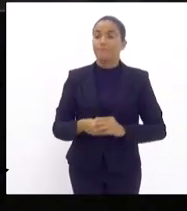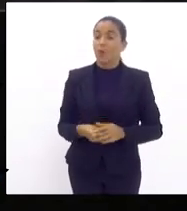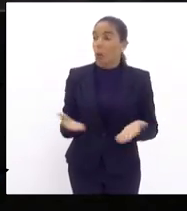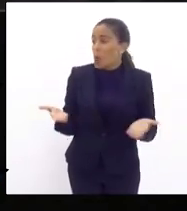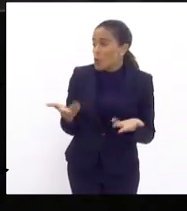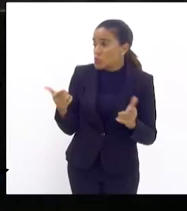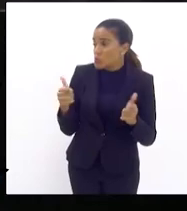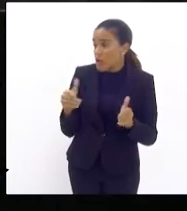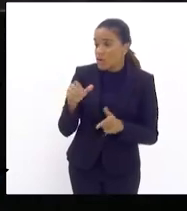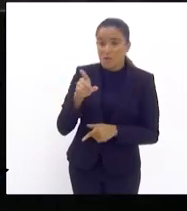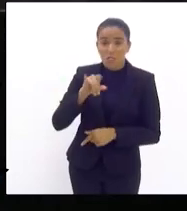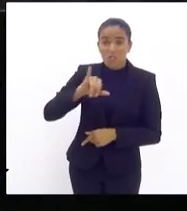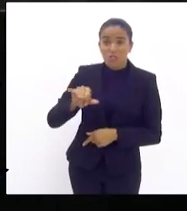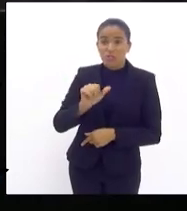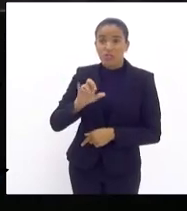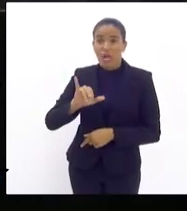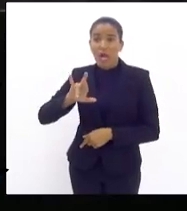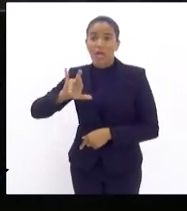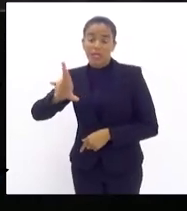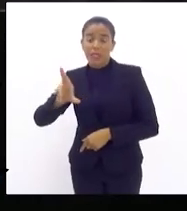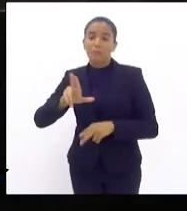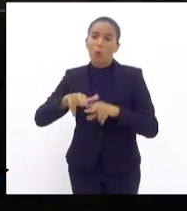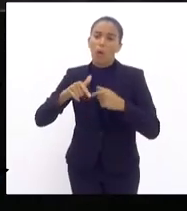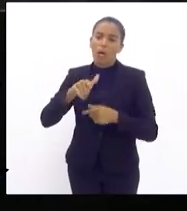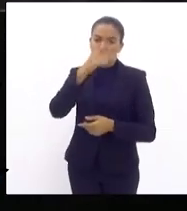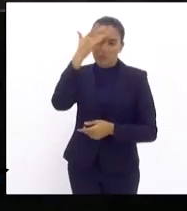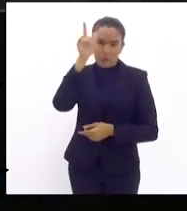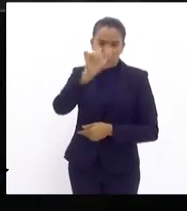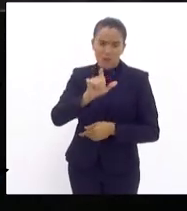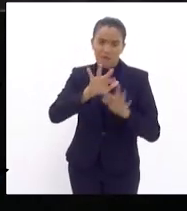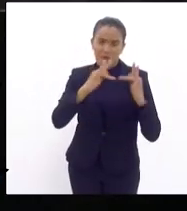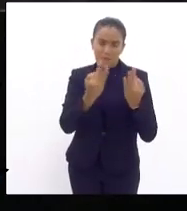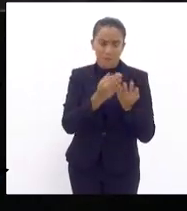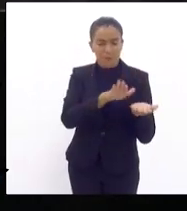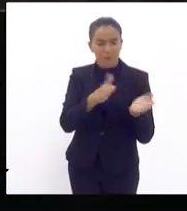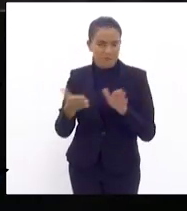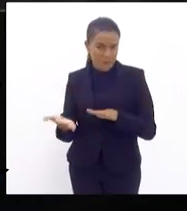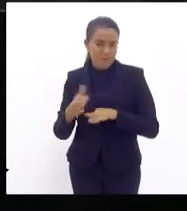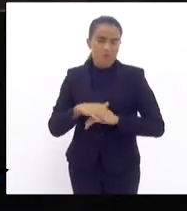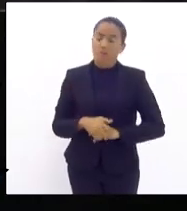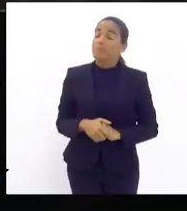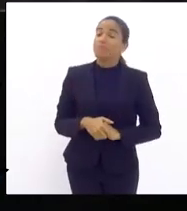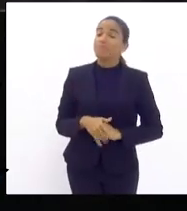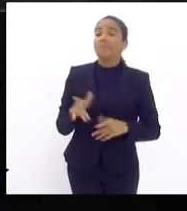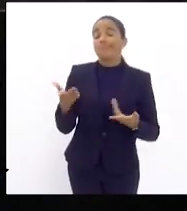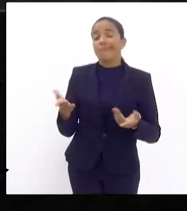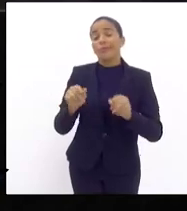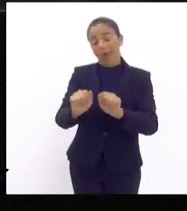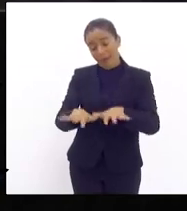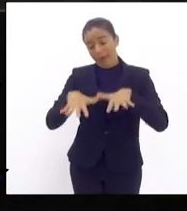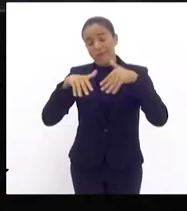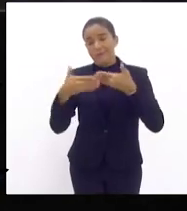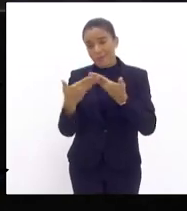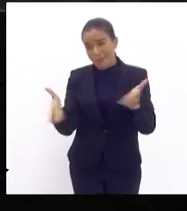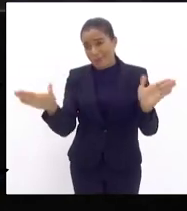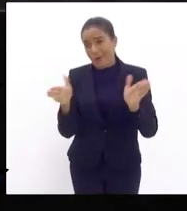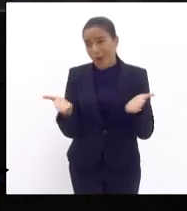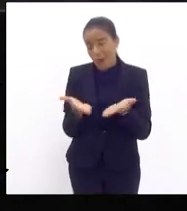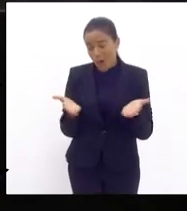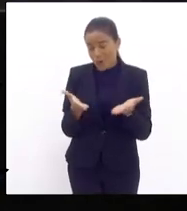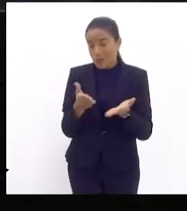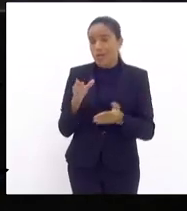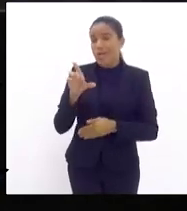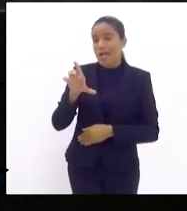ele não esteve presente foi um falecimento na sua família ele não pôde estar presente quem tocou a audiência pública hoje foi o deputado Léo Vieira eu